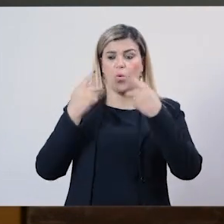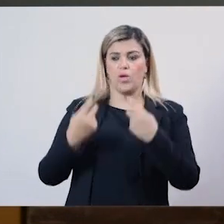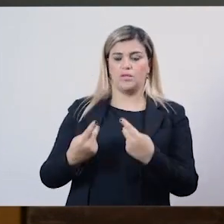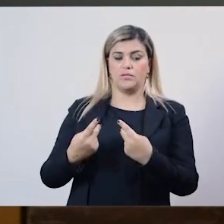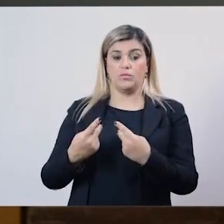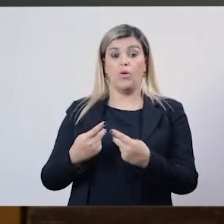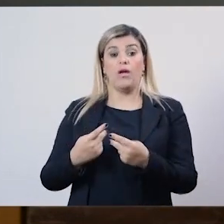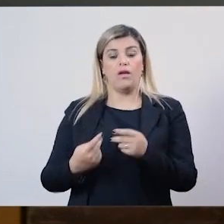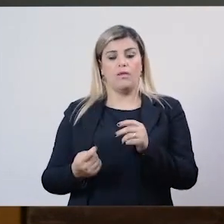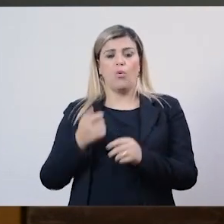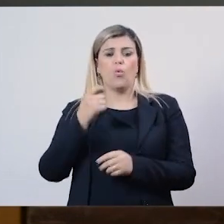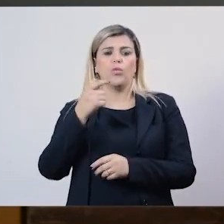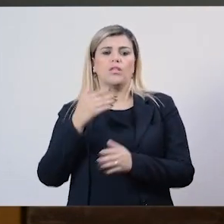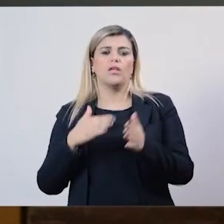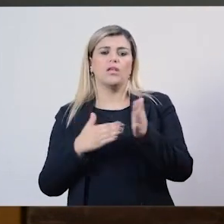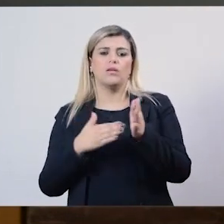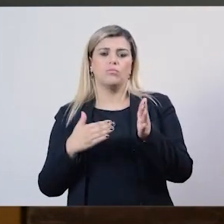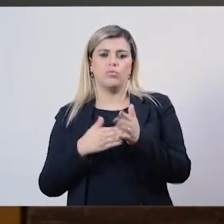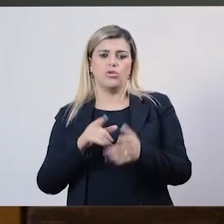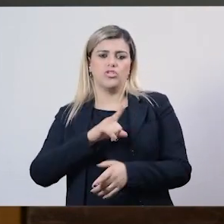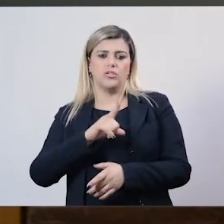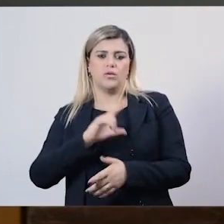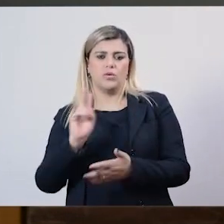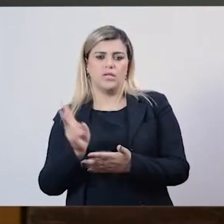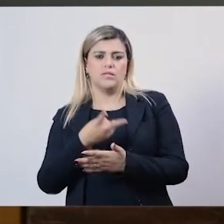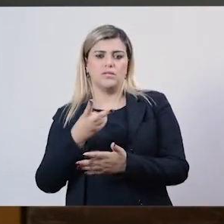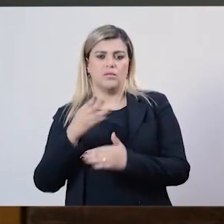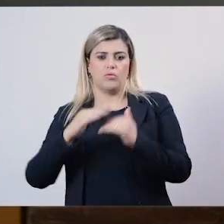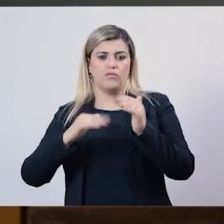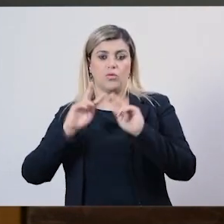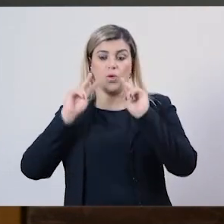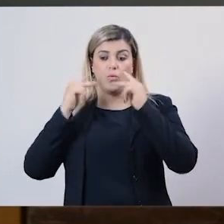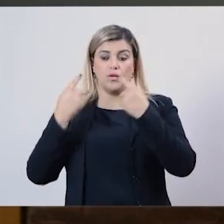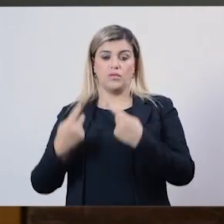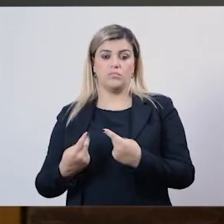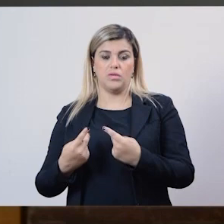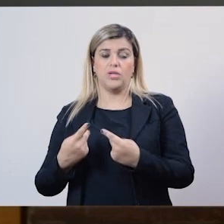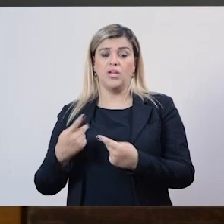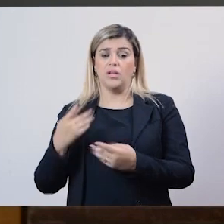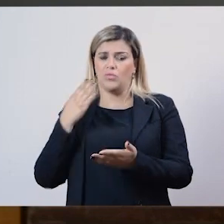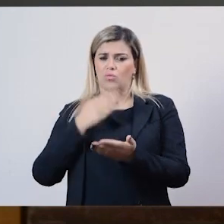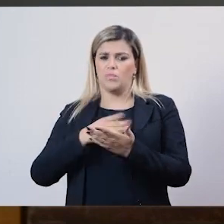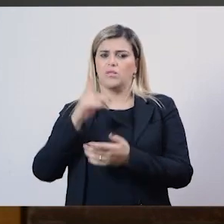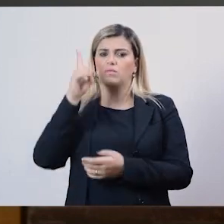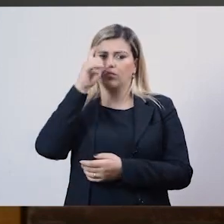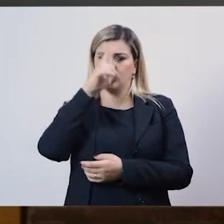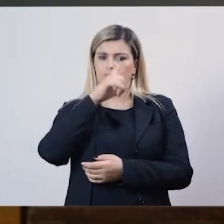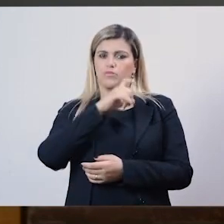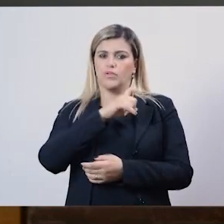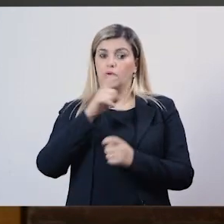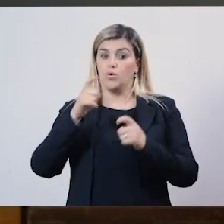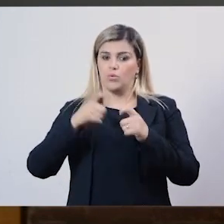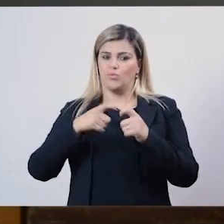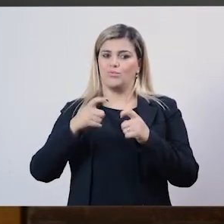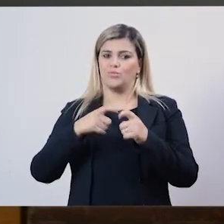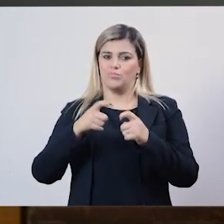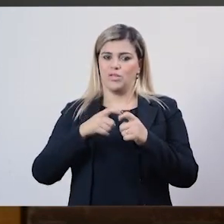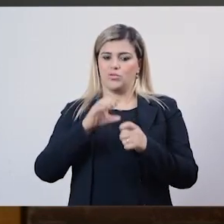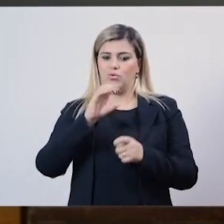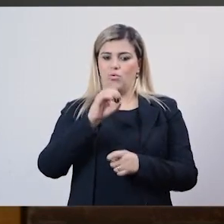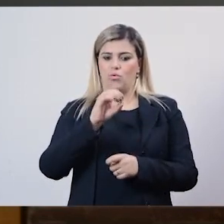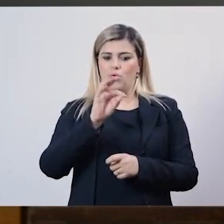nível superior. Então, foi muito difícil no início, sobretudo, os médicos ortopedistas,